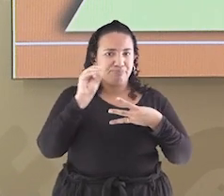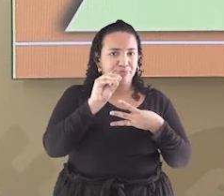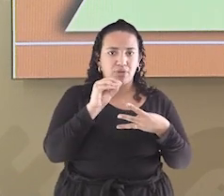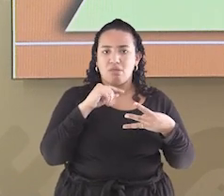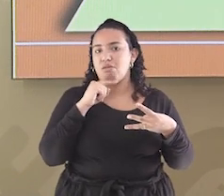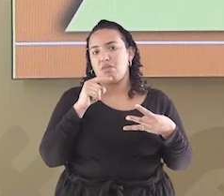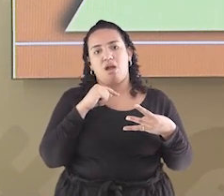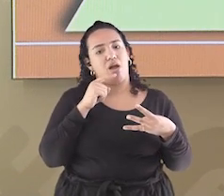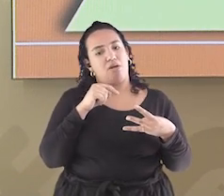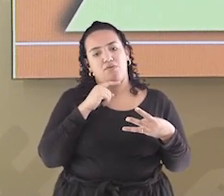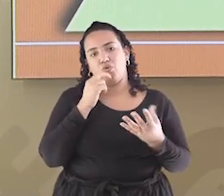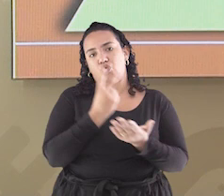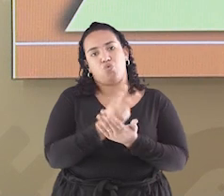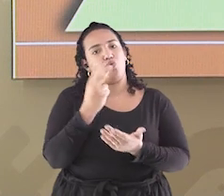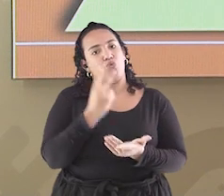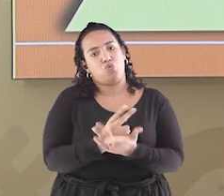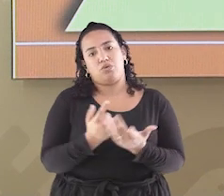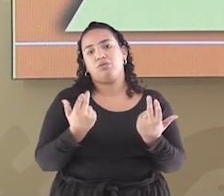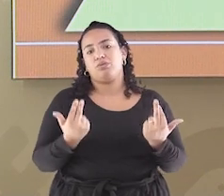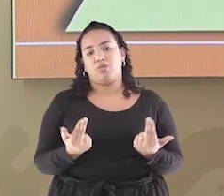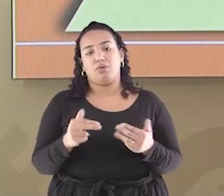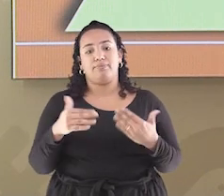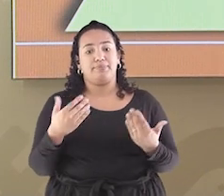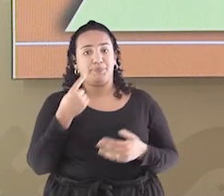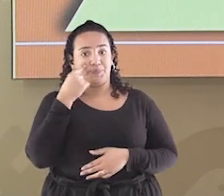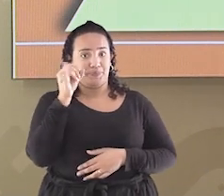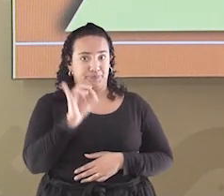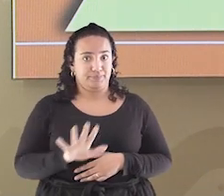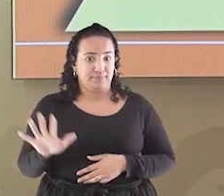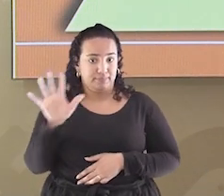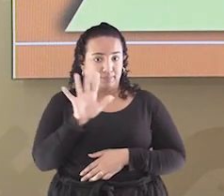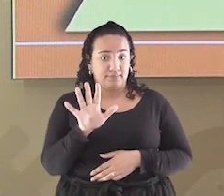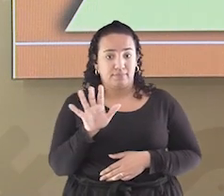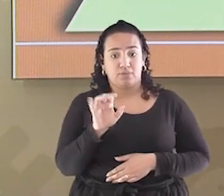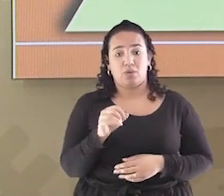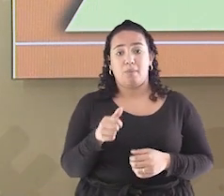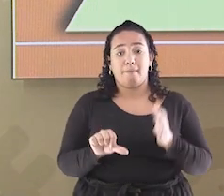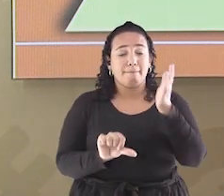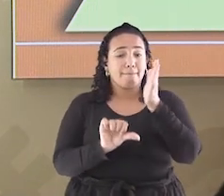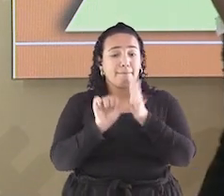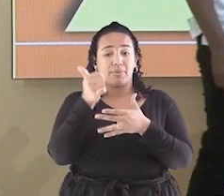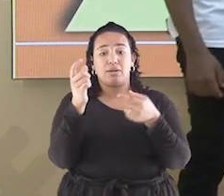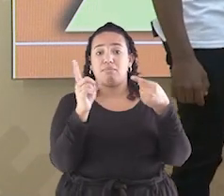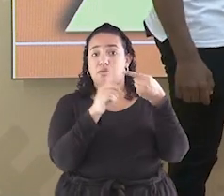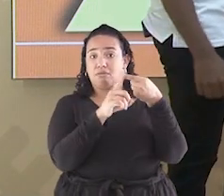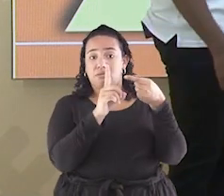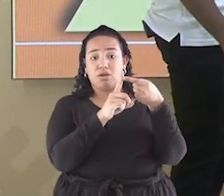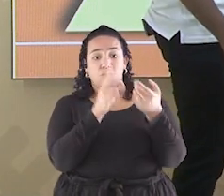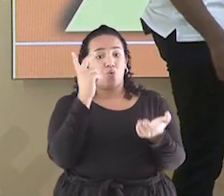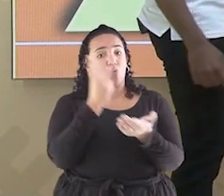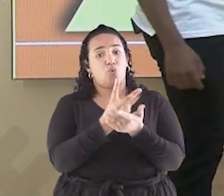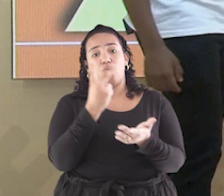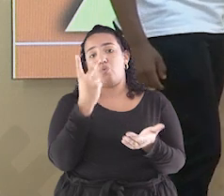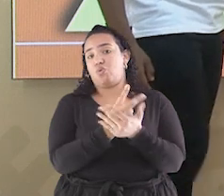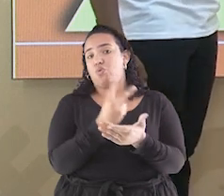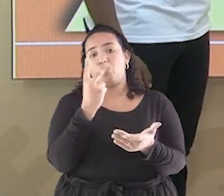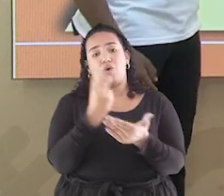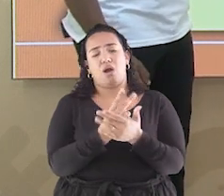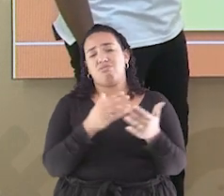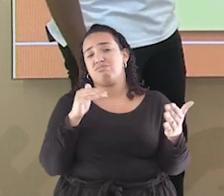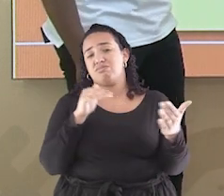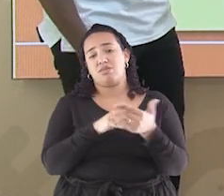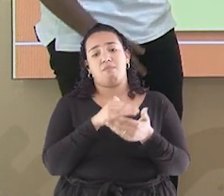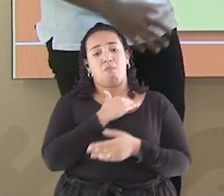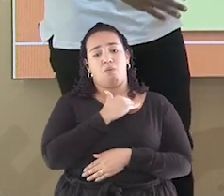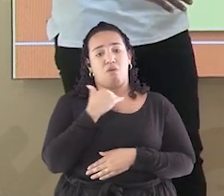como nós observamos aqui nessa pirâmide, quem estava no topo da pirâmide, ele continuava no topo da pirâmide até morrer. Se